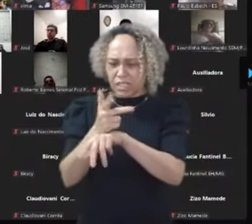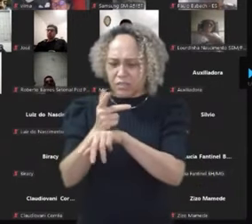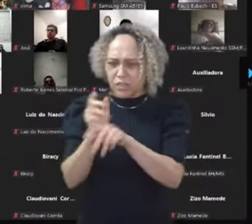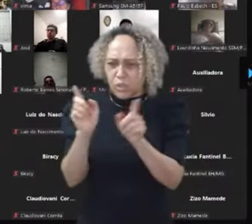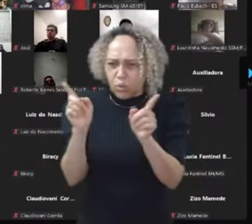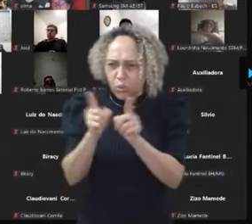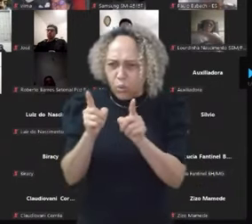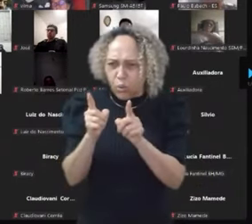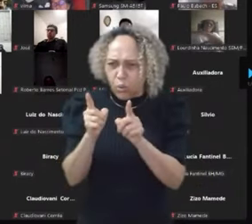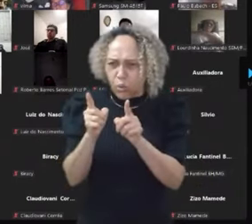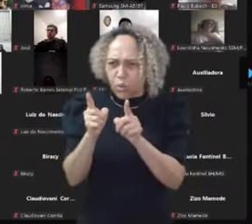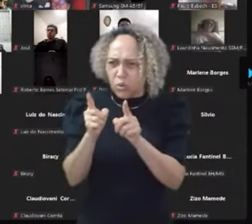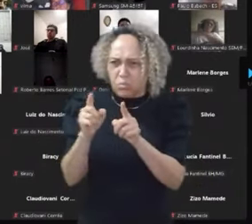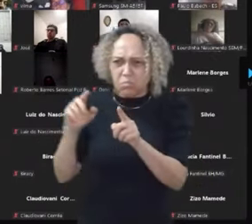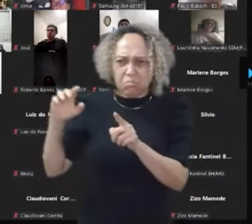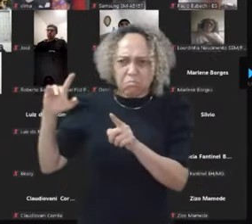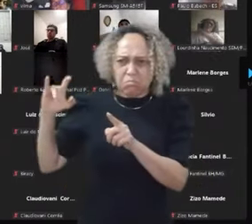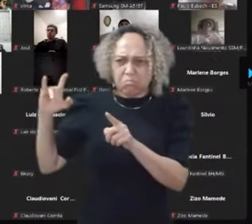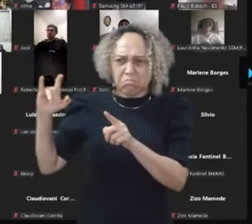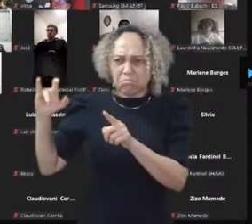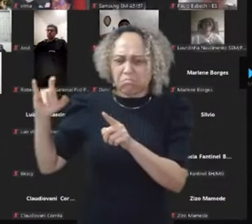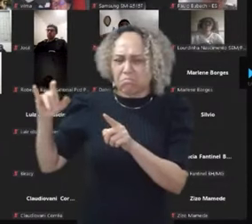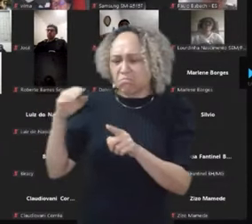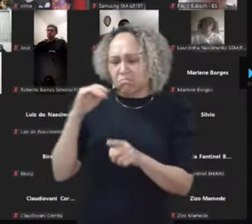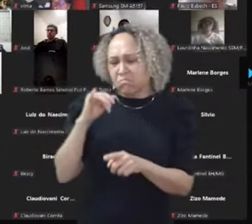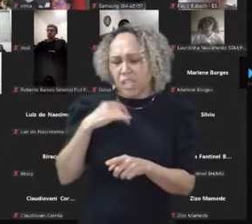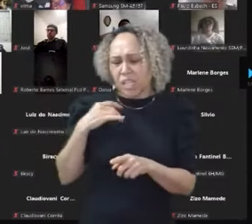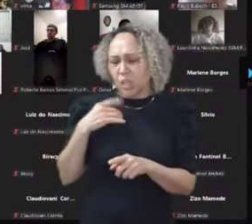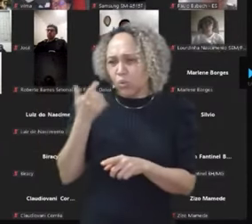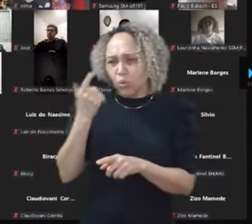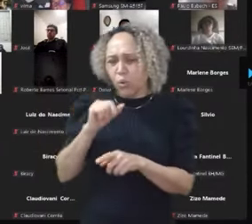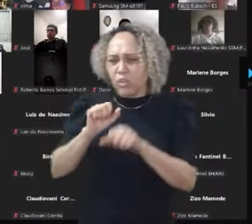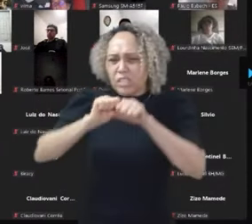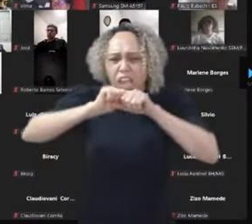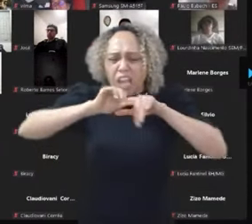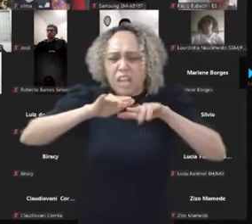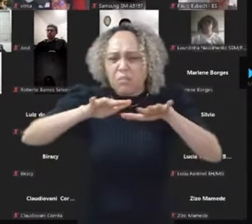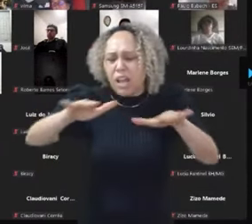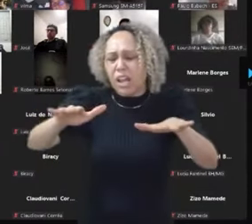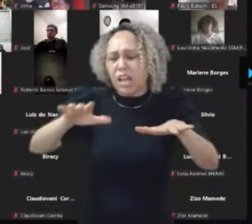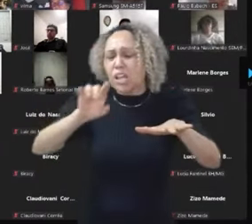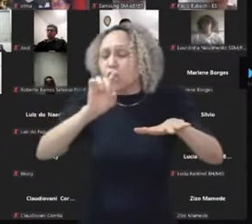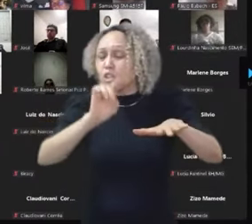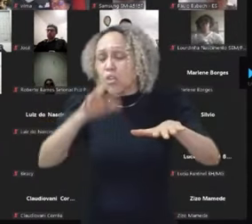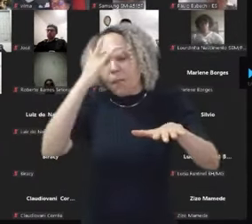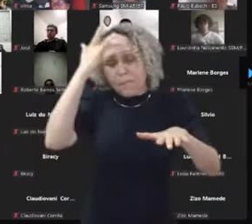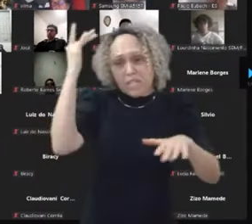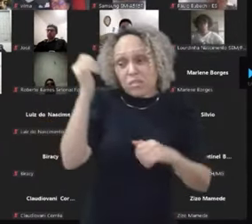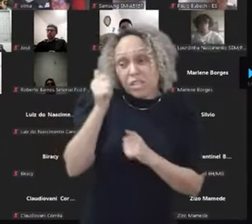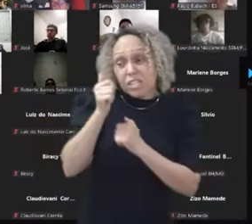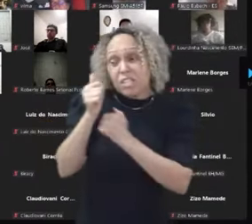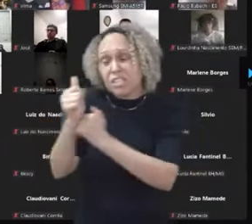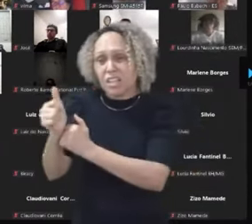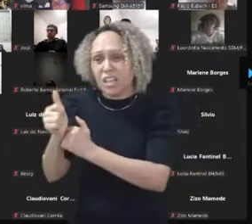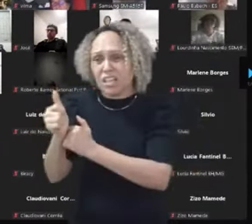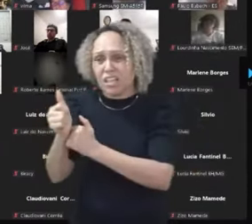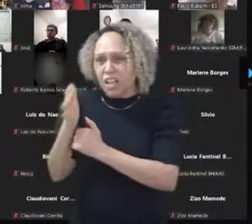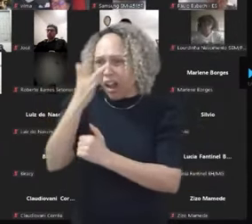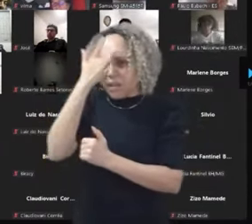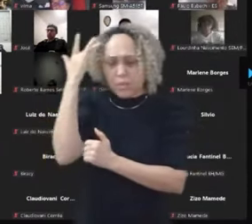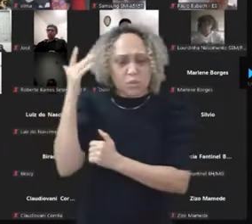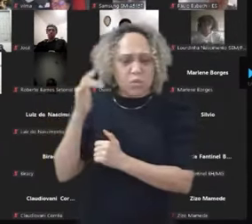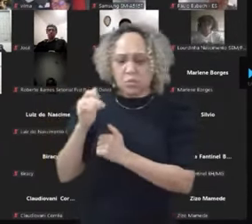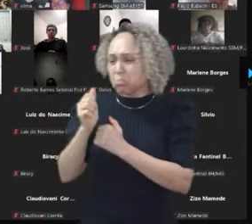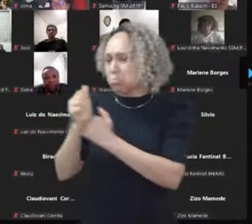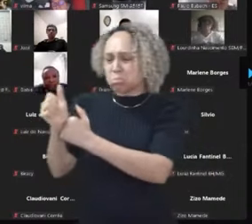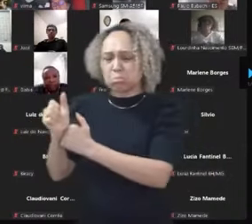essas contas não alcançam ninguém que não te segue, a não ser que algum dos seus seguidores compartilhe nos stories ou em algum lugar. Quem não te segue não vê isso.